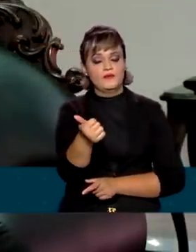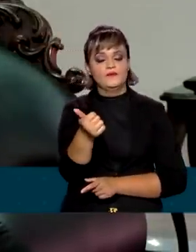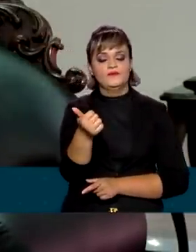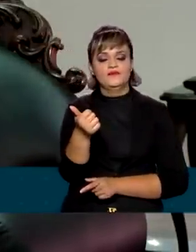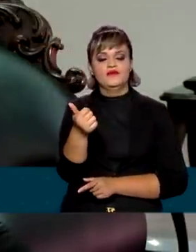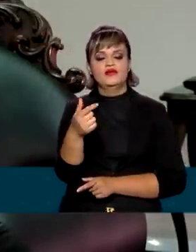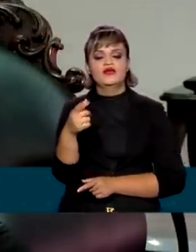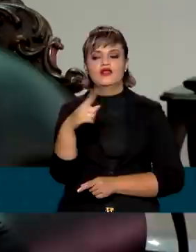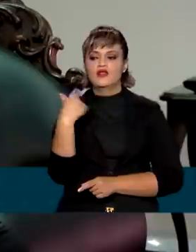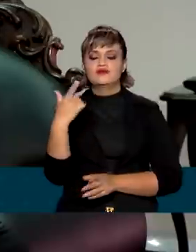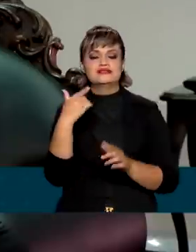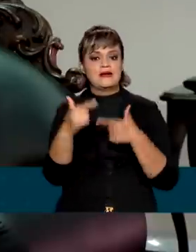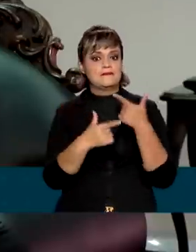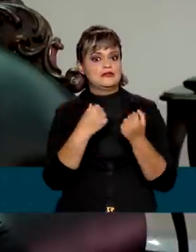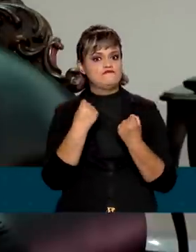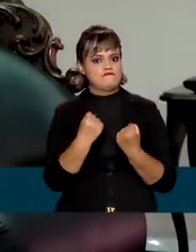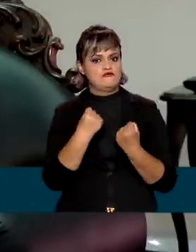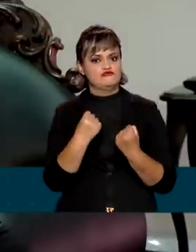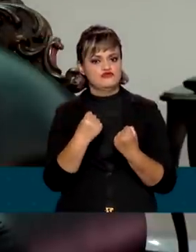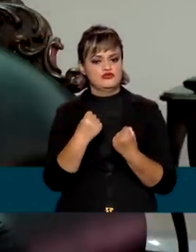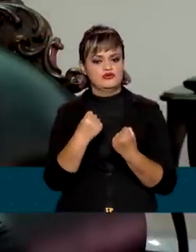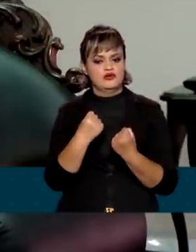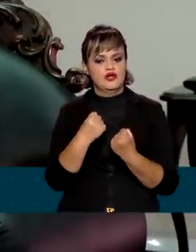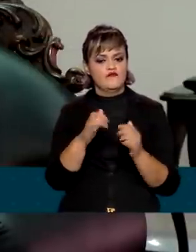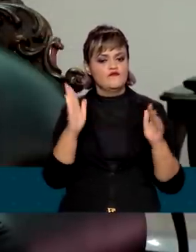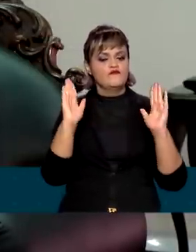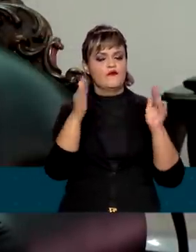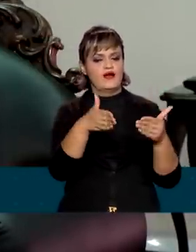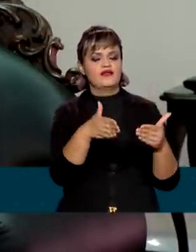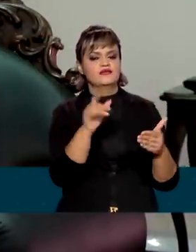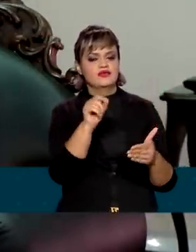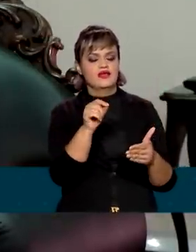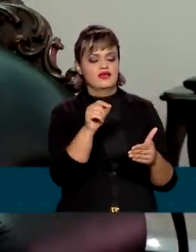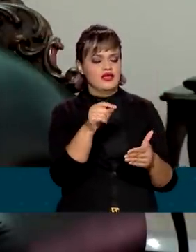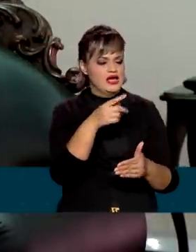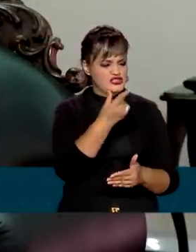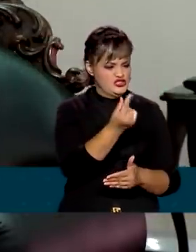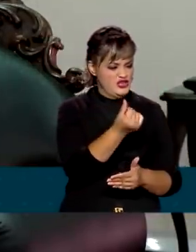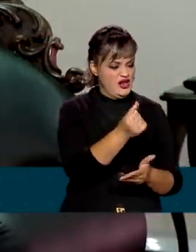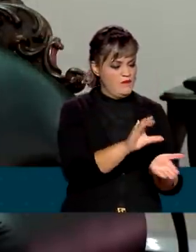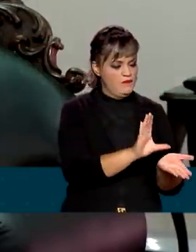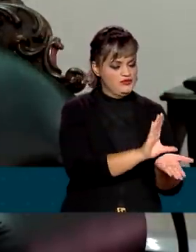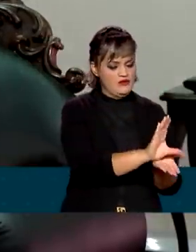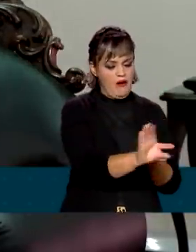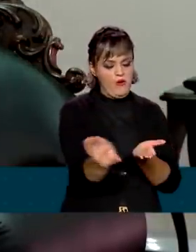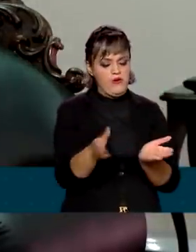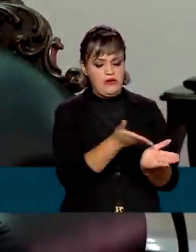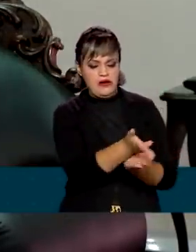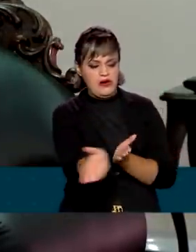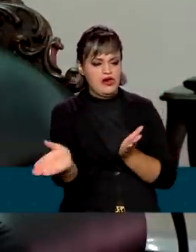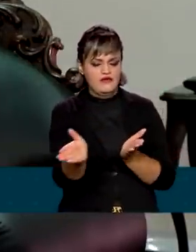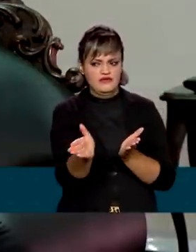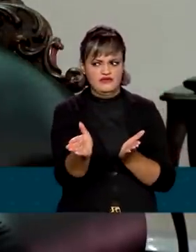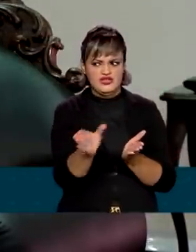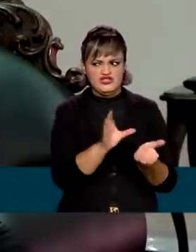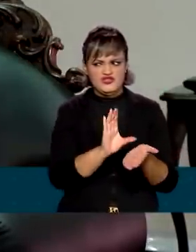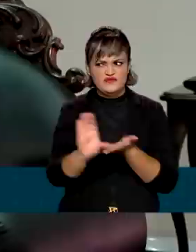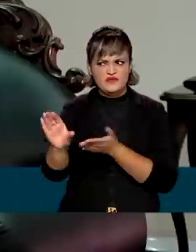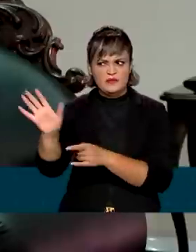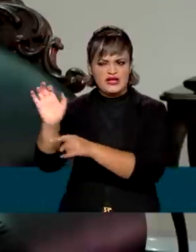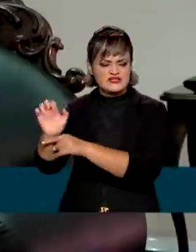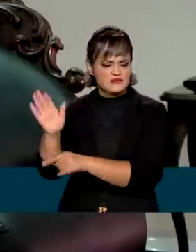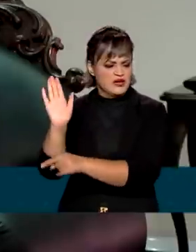um trabalho muito forte, voltado para o desvio dos recursos que o governo federal mandou para os estados para ser investido